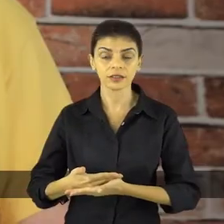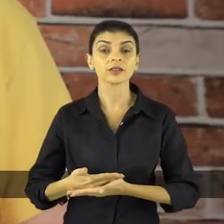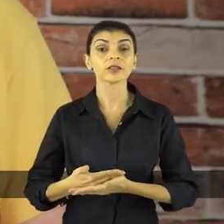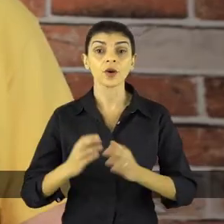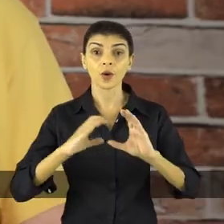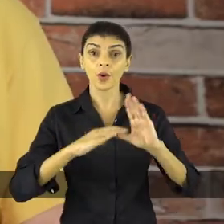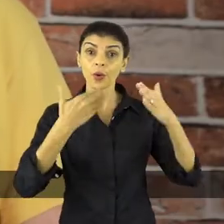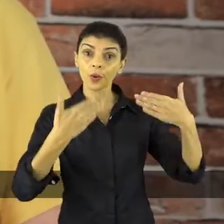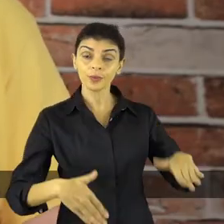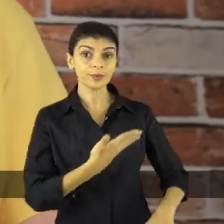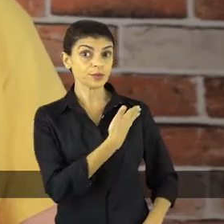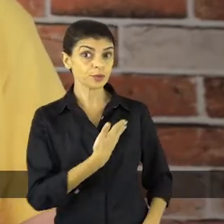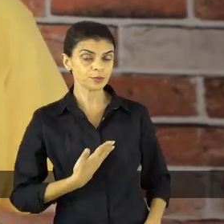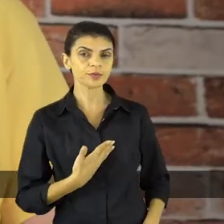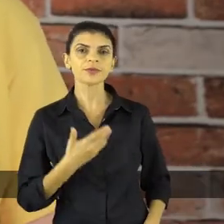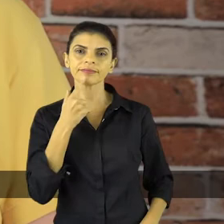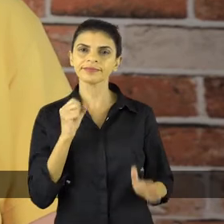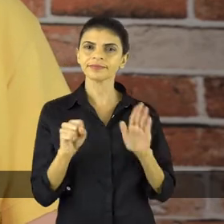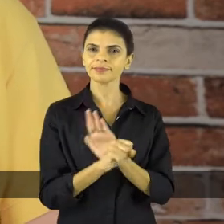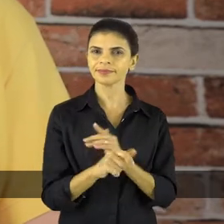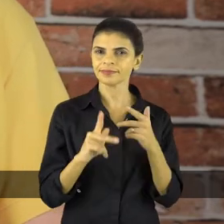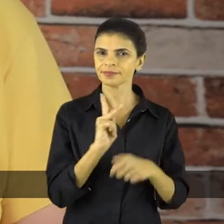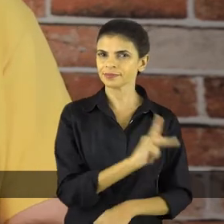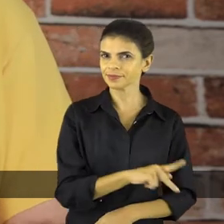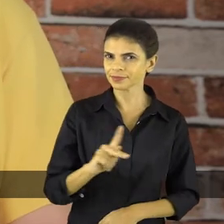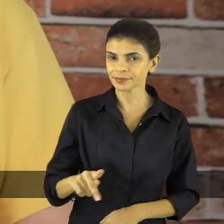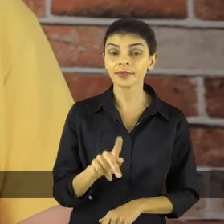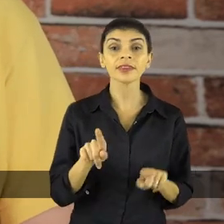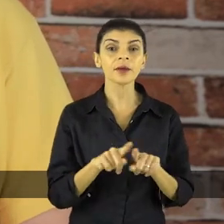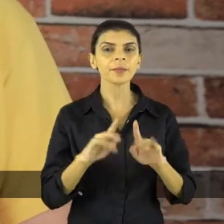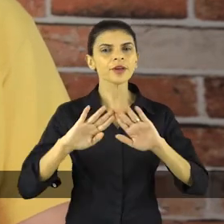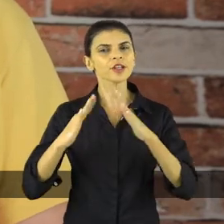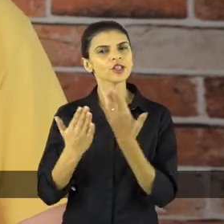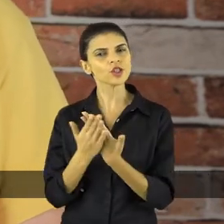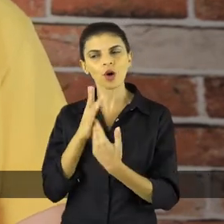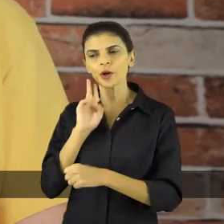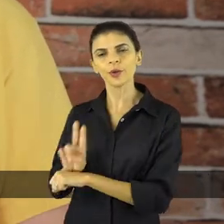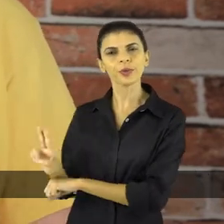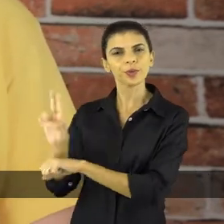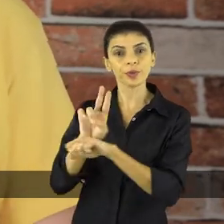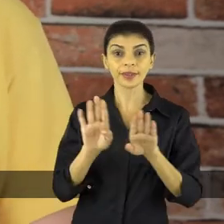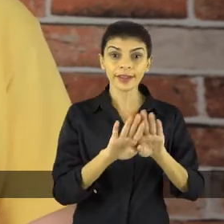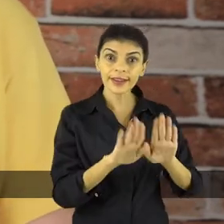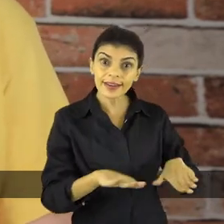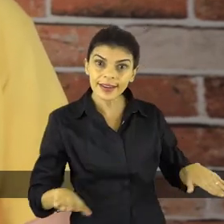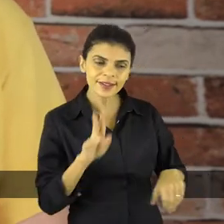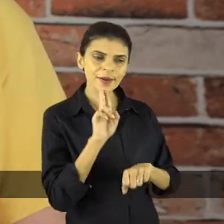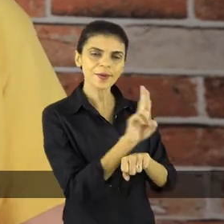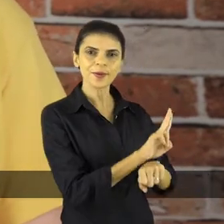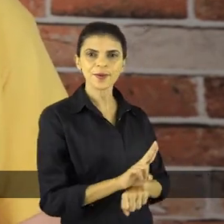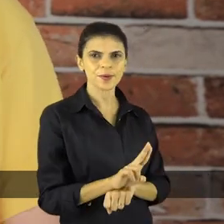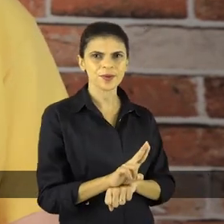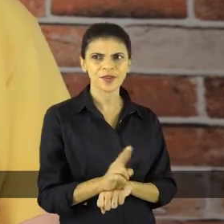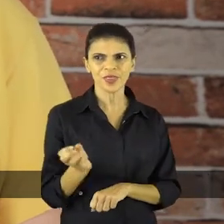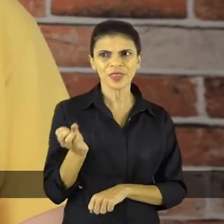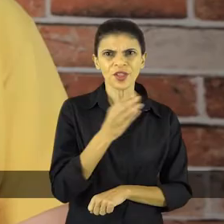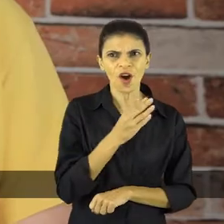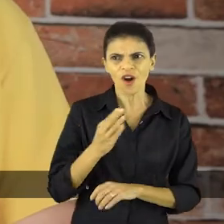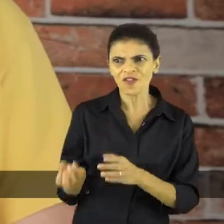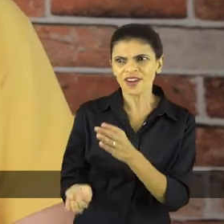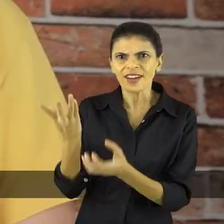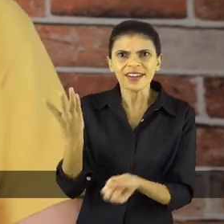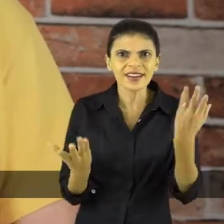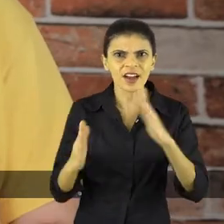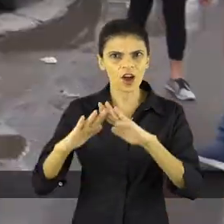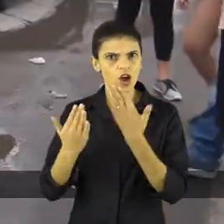anos. Vamos abrir concurso público para professores e cuidar das nossas escolas e de nossas crianças. Não precisamos de